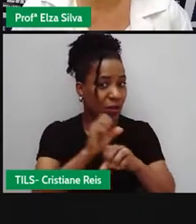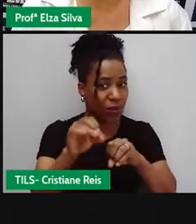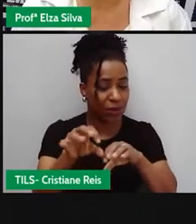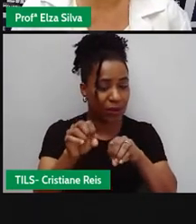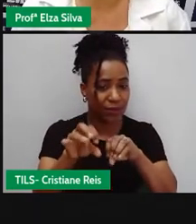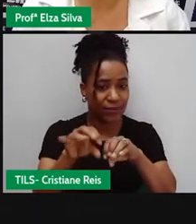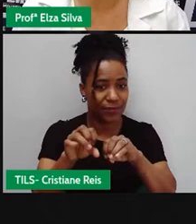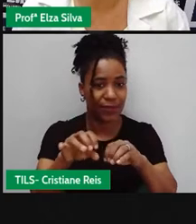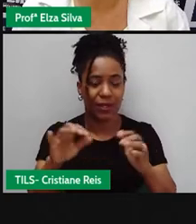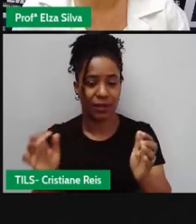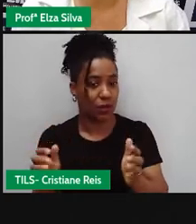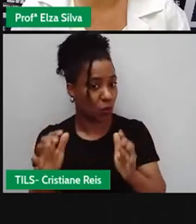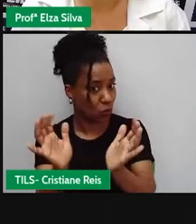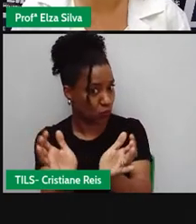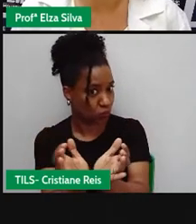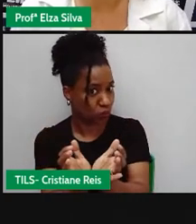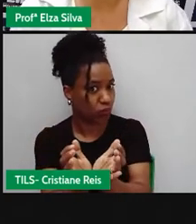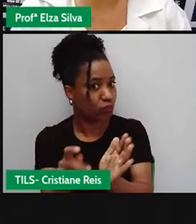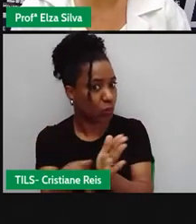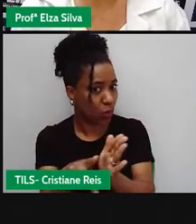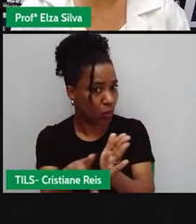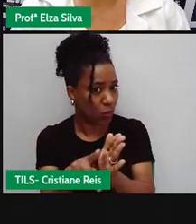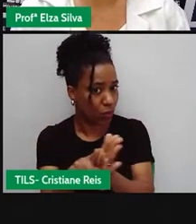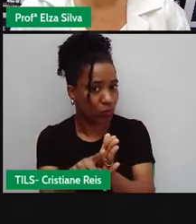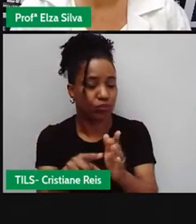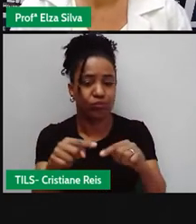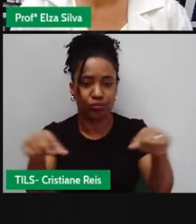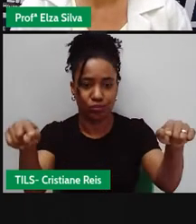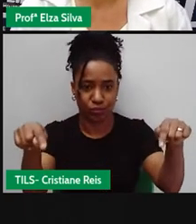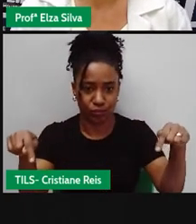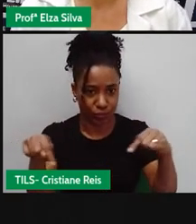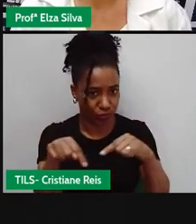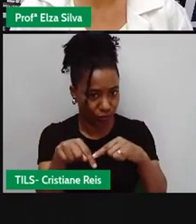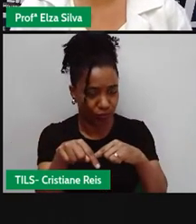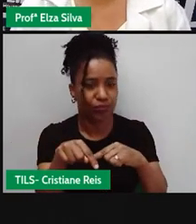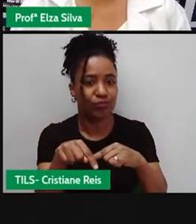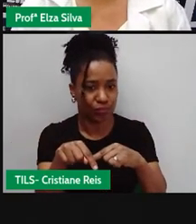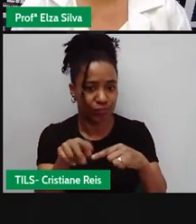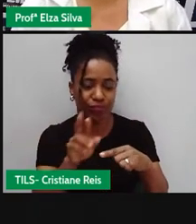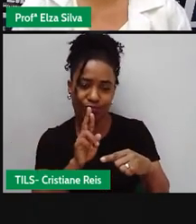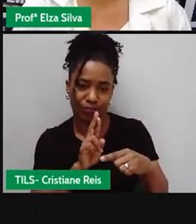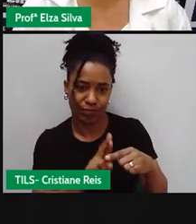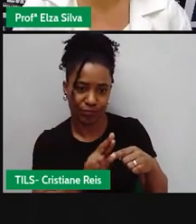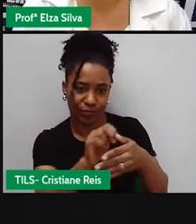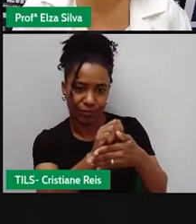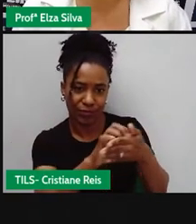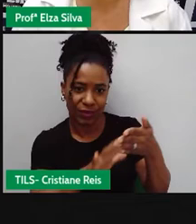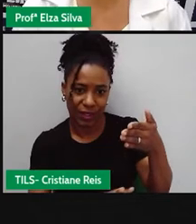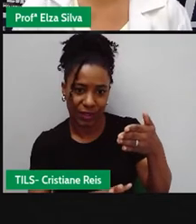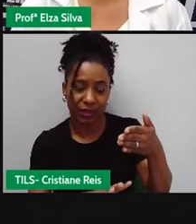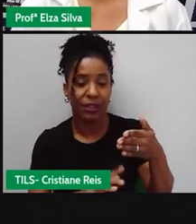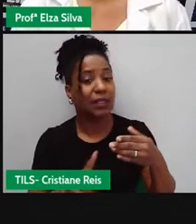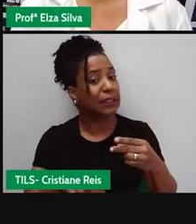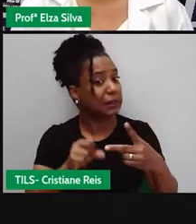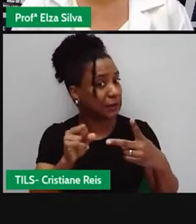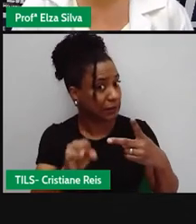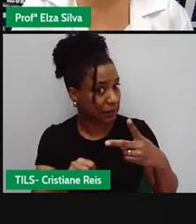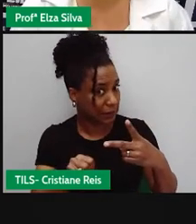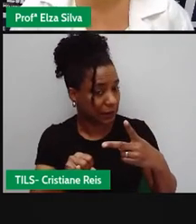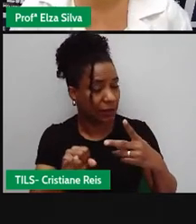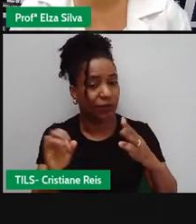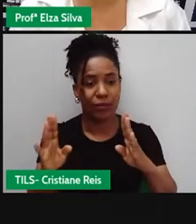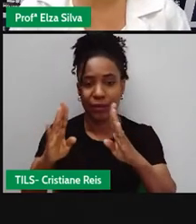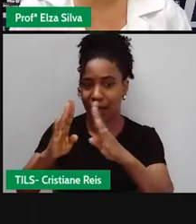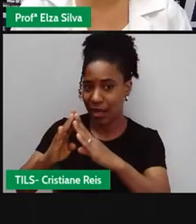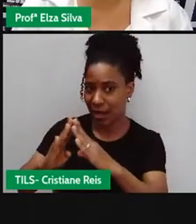Class Ecclesize, Atividade de Classe. Se for aquela atividade que você vai fazer em casa, depois